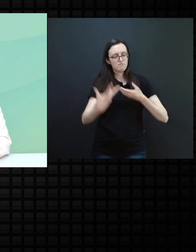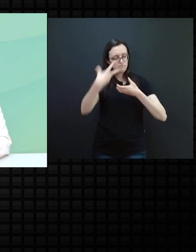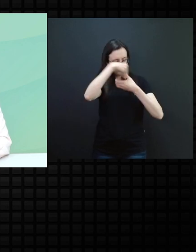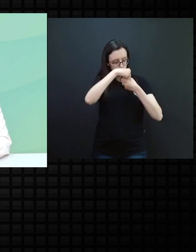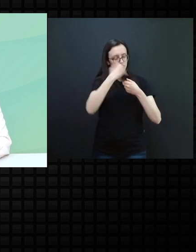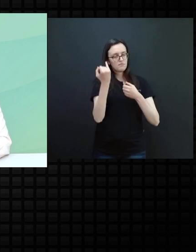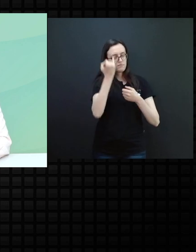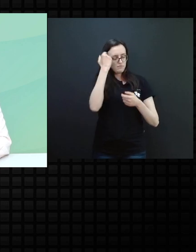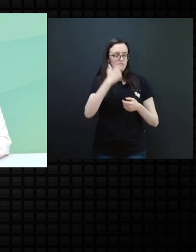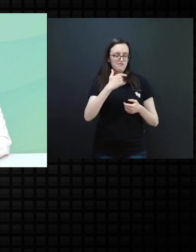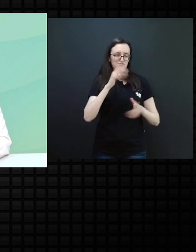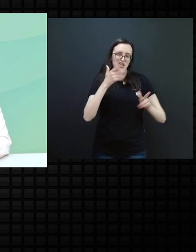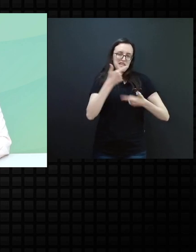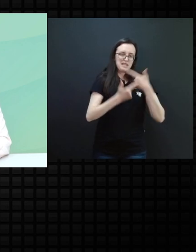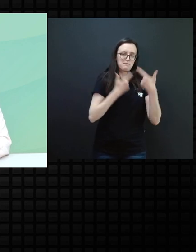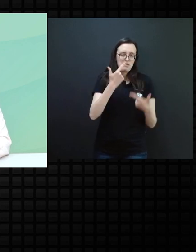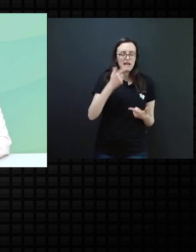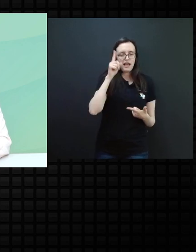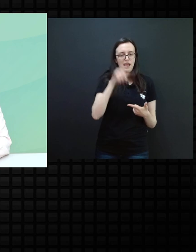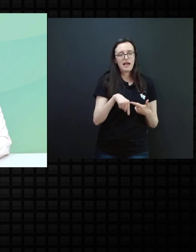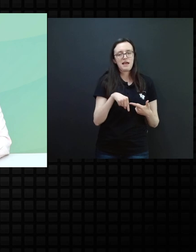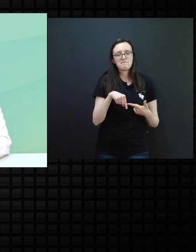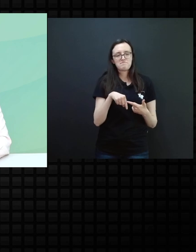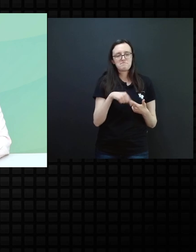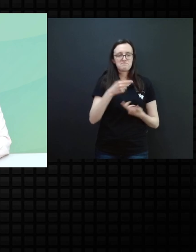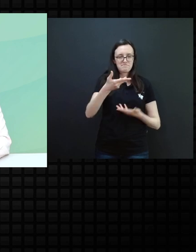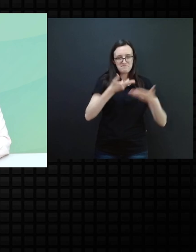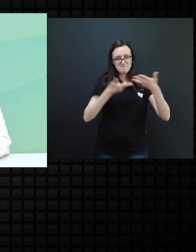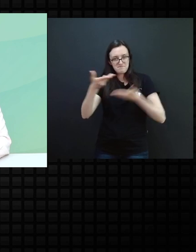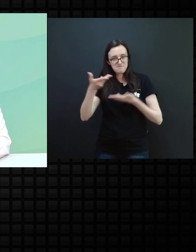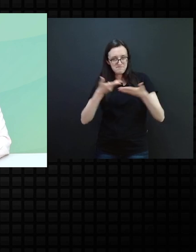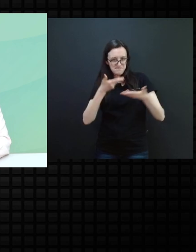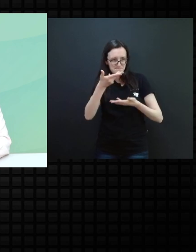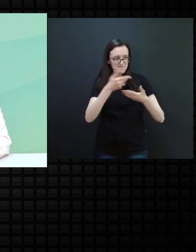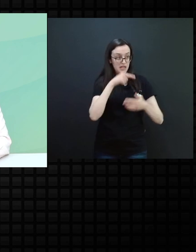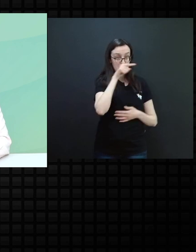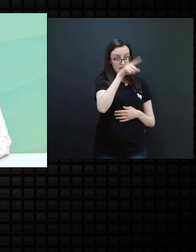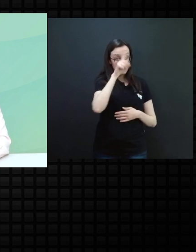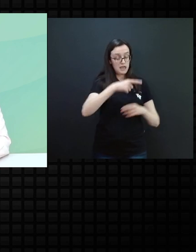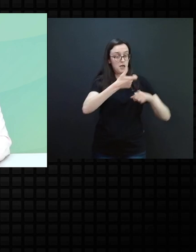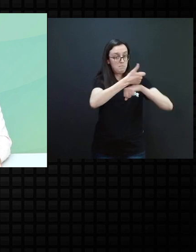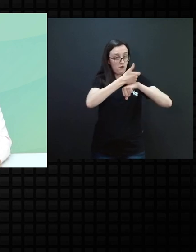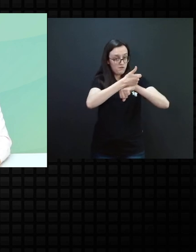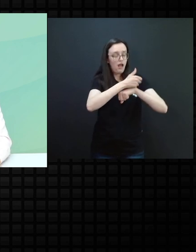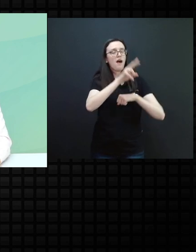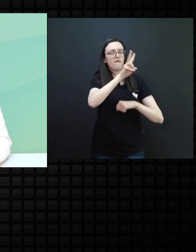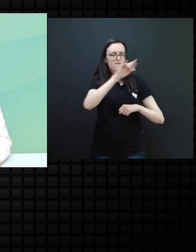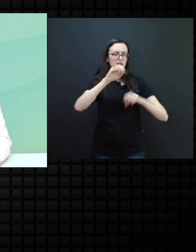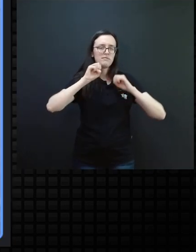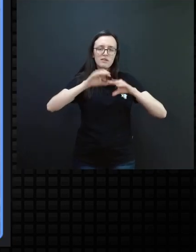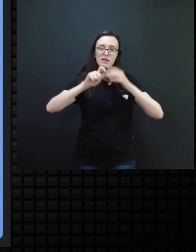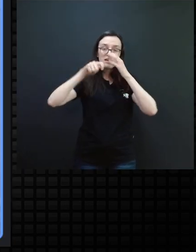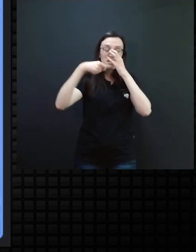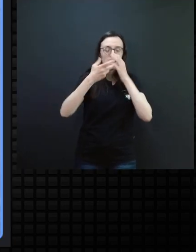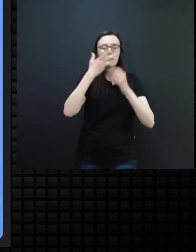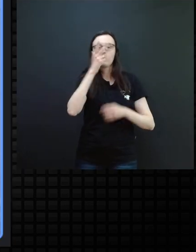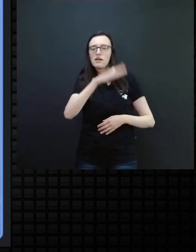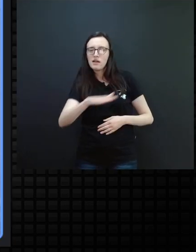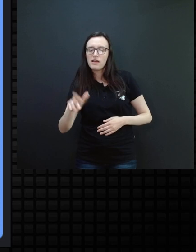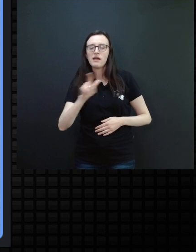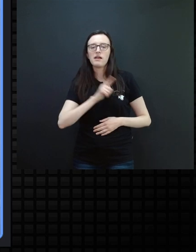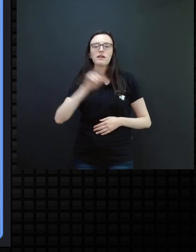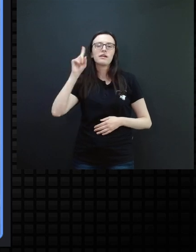que ele atua como um instrutor mediador, que este é o nome deste profissional, que vai trabalhar, né, com as crianças com